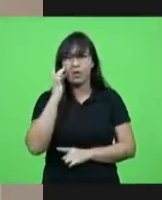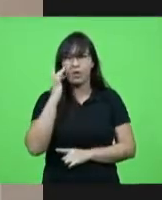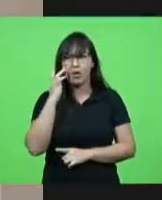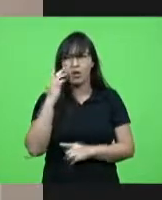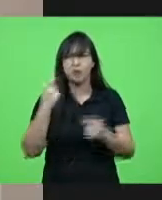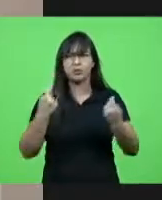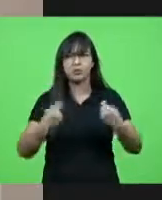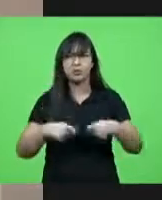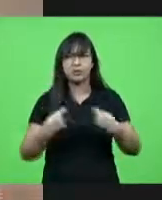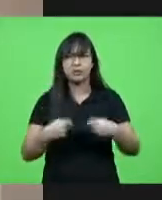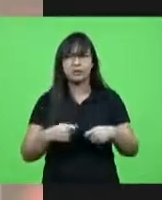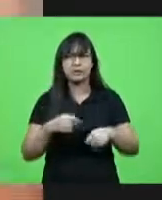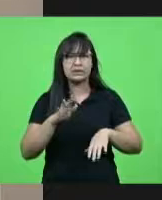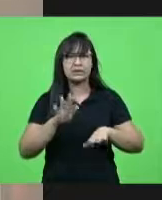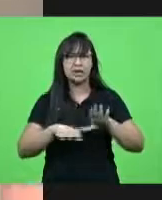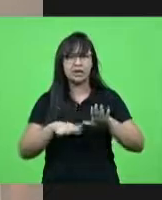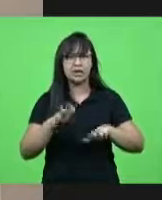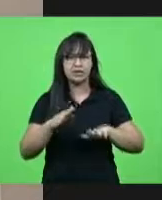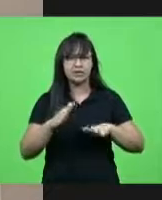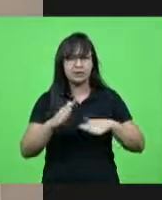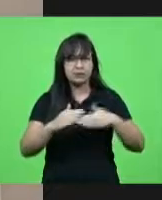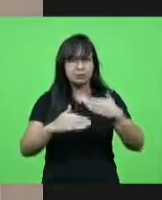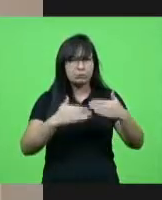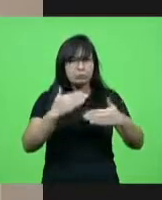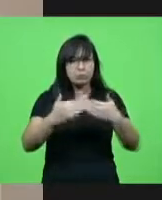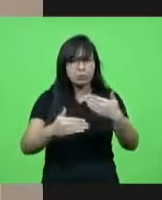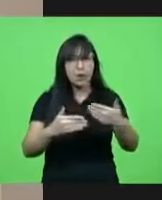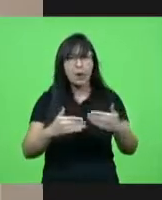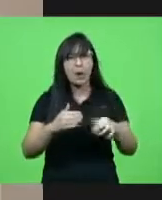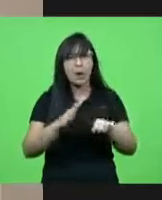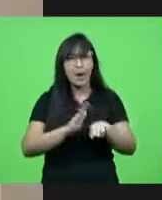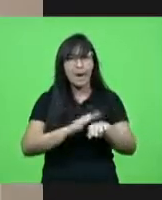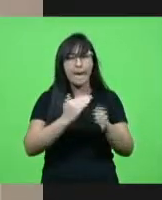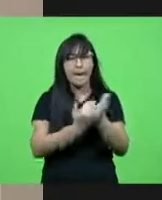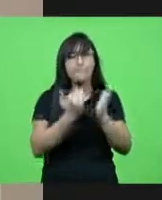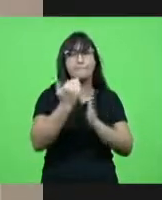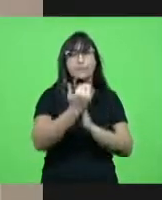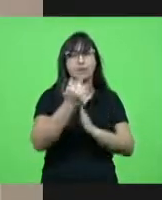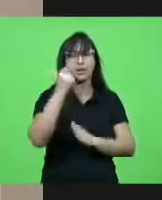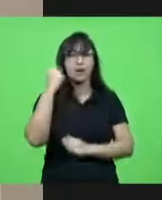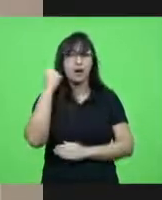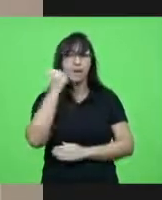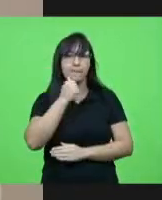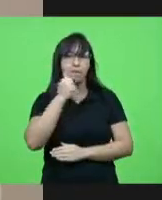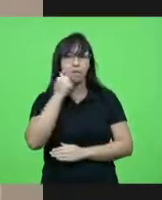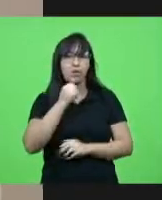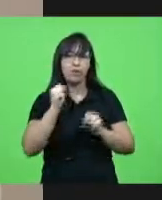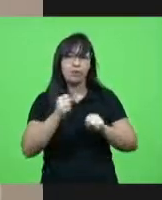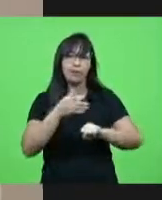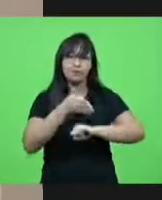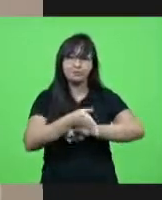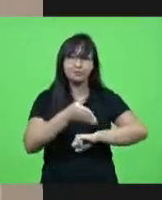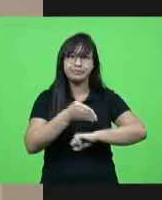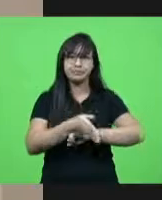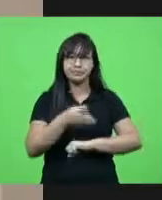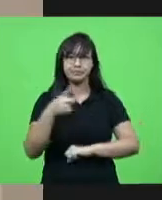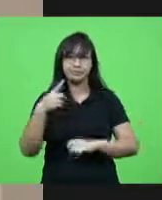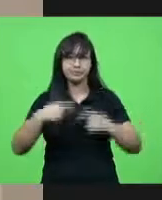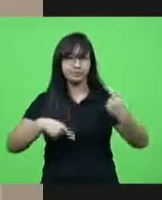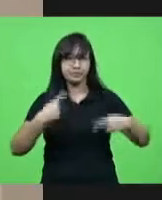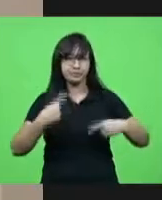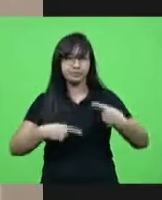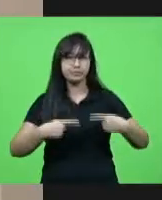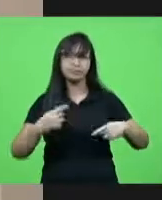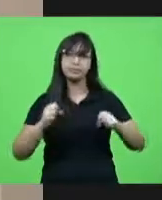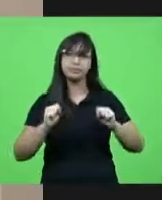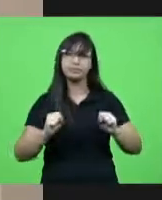feito isso pelo menos por algum tempo para que mais mulheres efetivamente participem dos espaços de poder eu acredito que isso